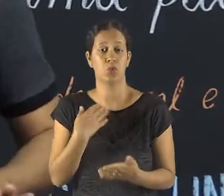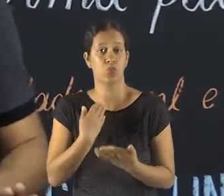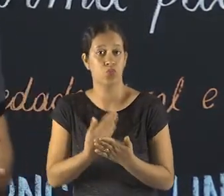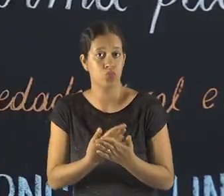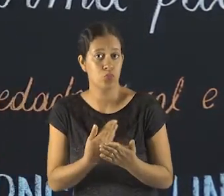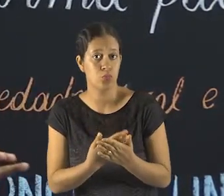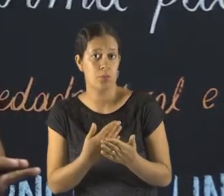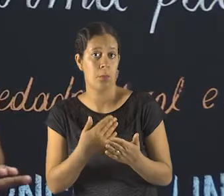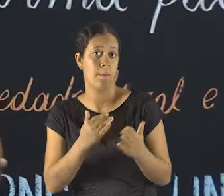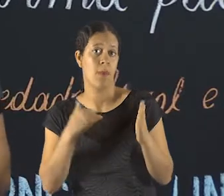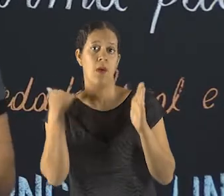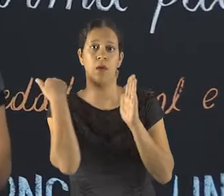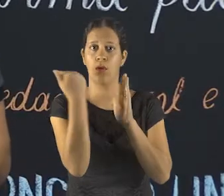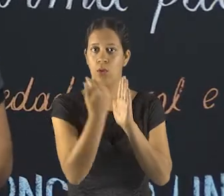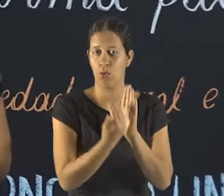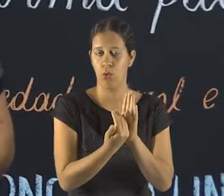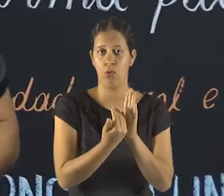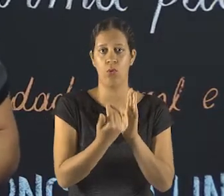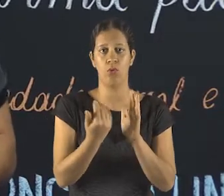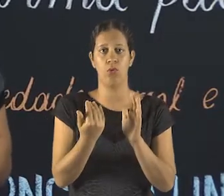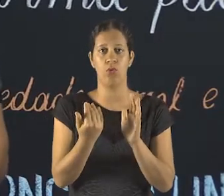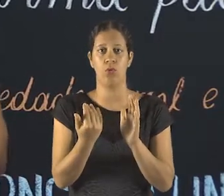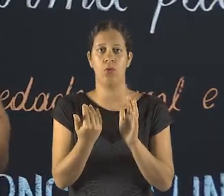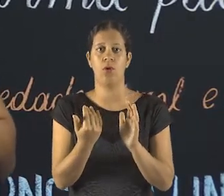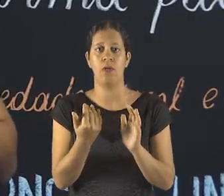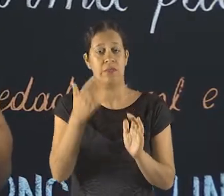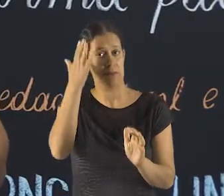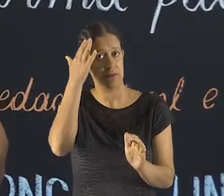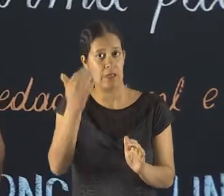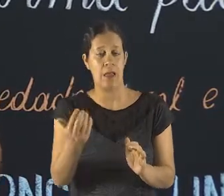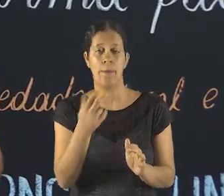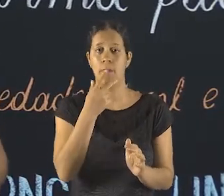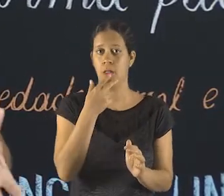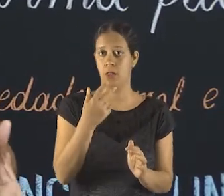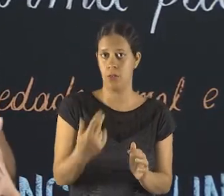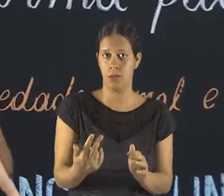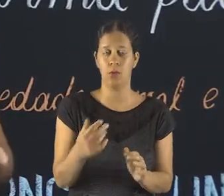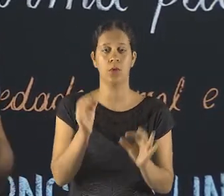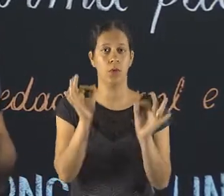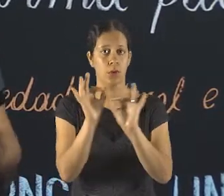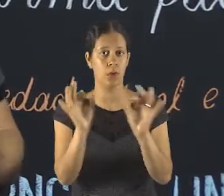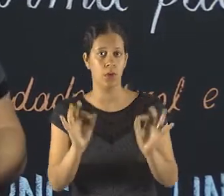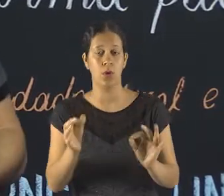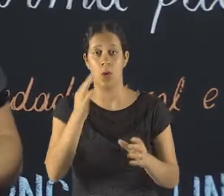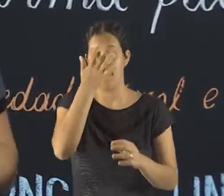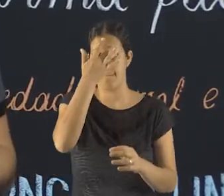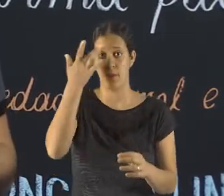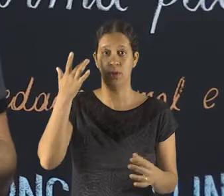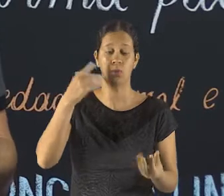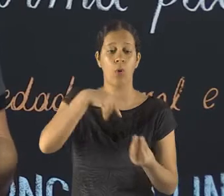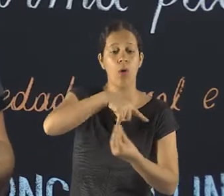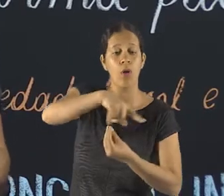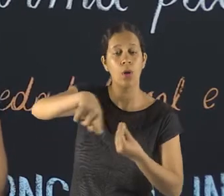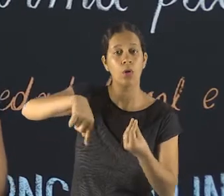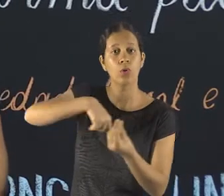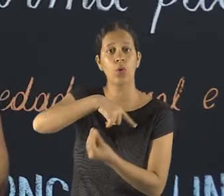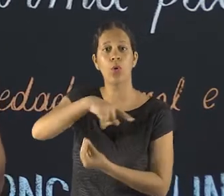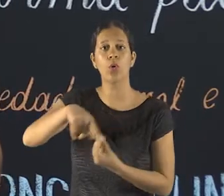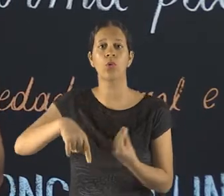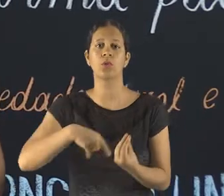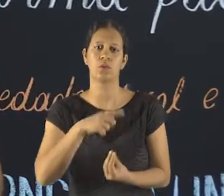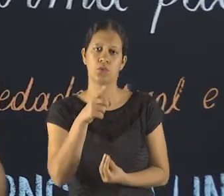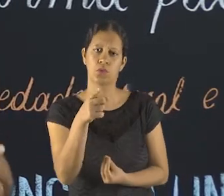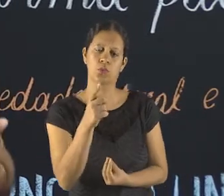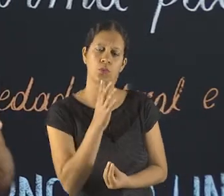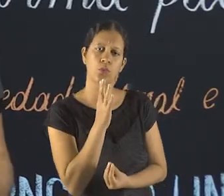usar a língua. Não é bem por aí, não. Desde que você nasceu, você começou a viver num ambiente linguístico. As pessoas ao seu redor utilizam a língua.